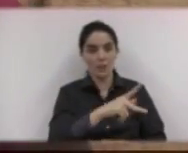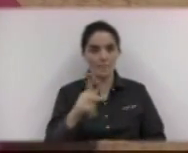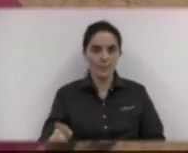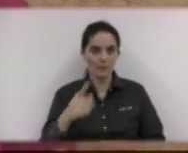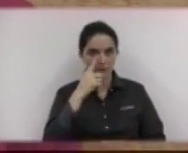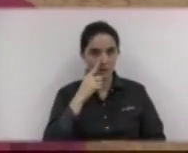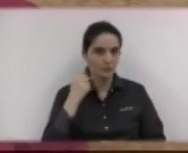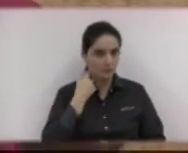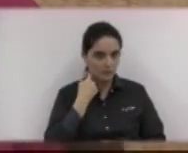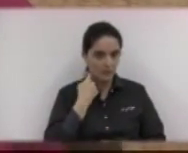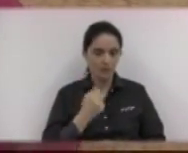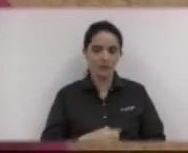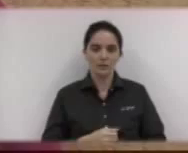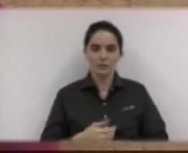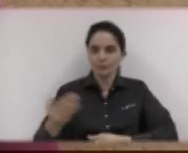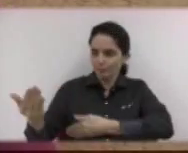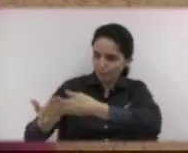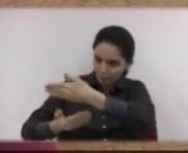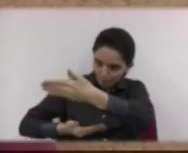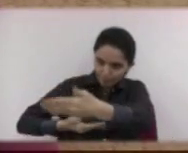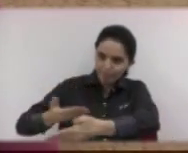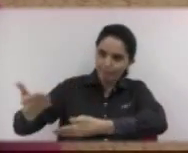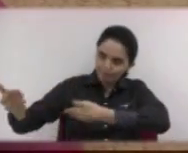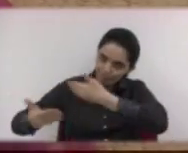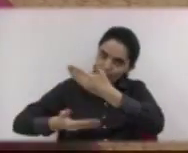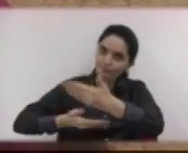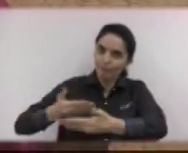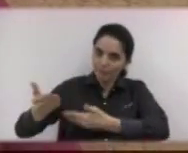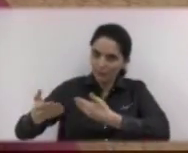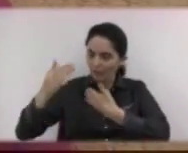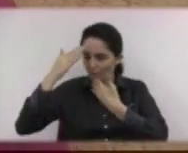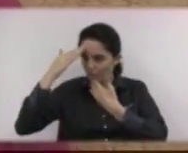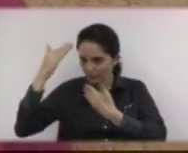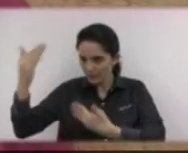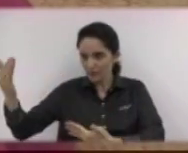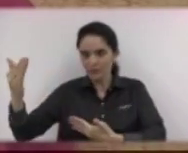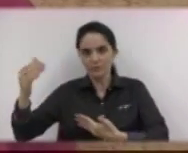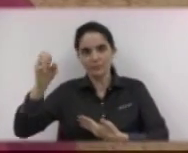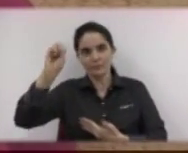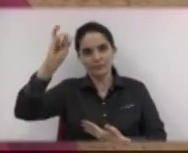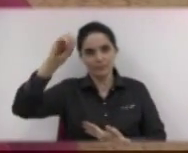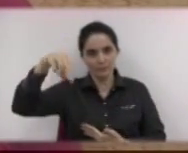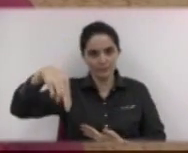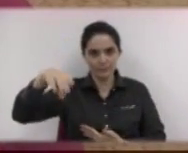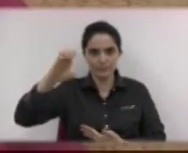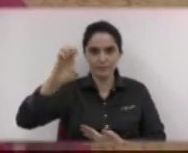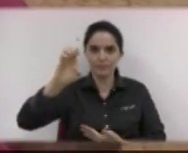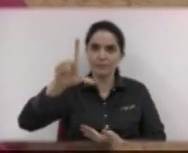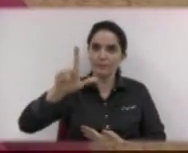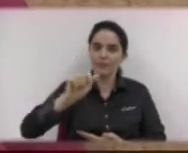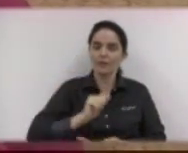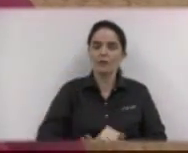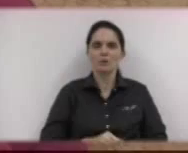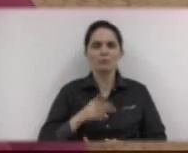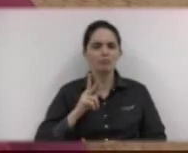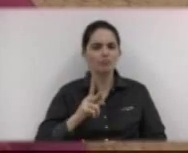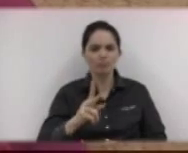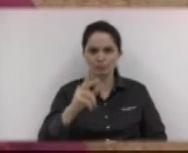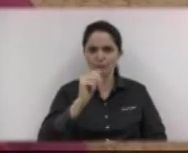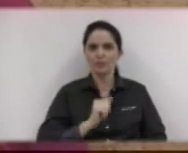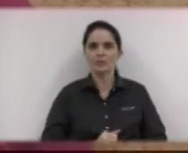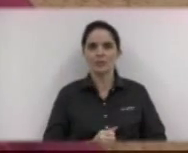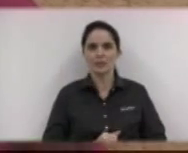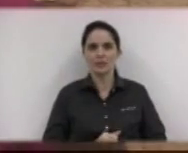a gente tem tido uma relação muito bacana com os presidentes dessa casa. O Sindicato sempre tem tido abertura, mesmo em cima da hora, para